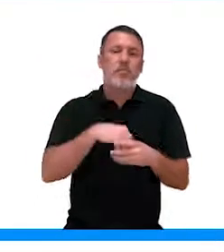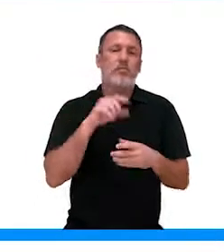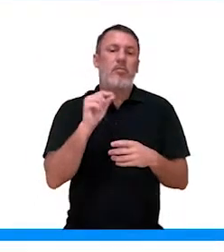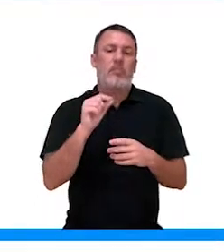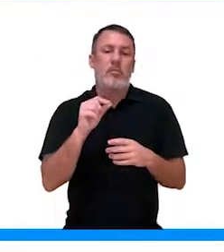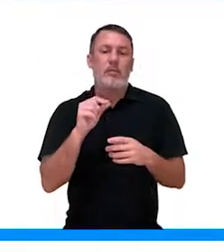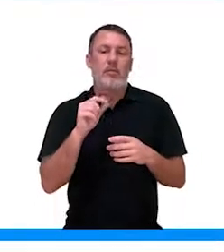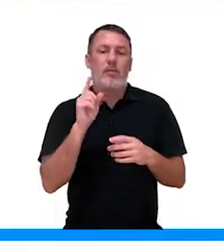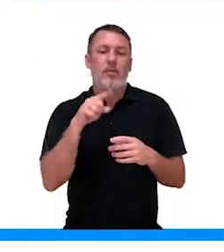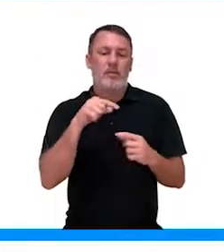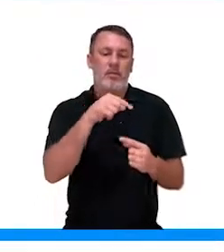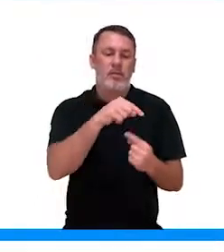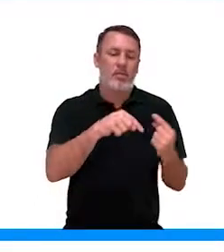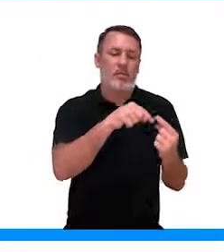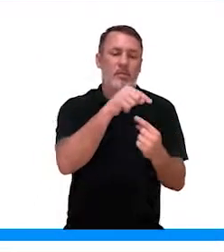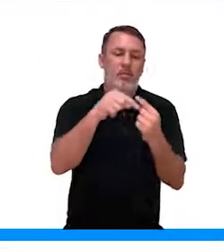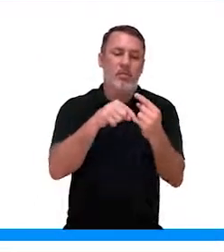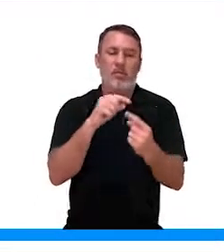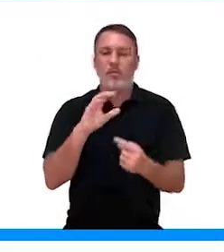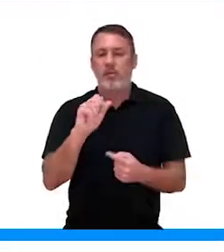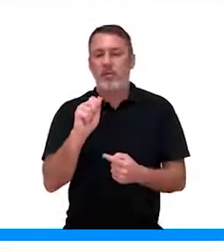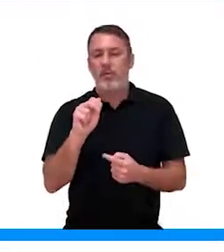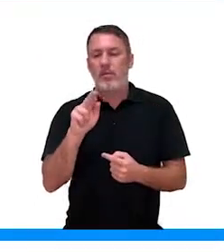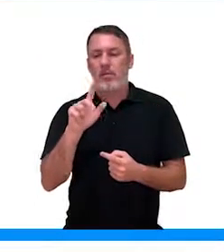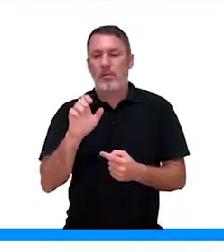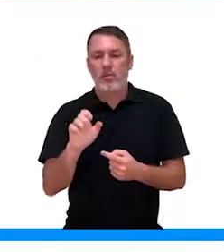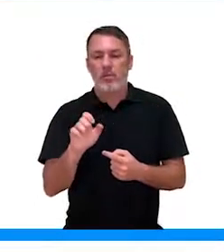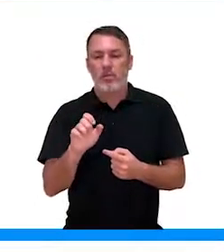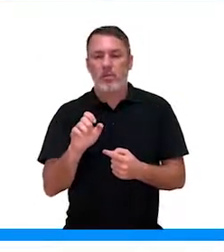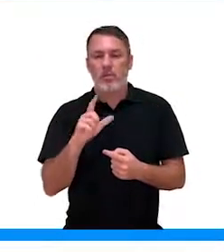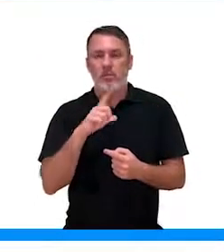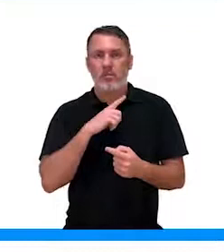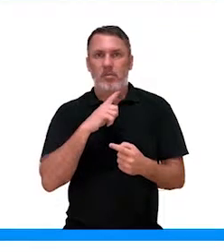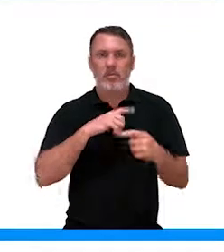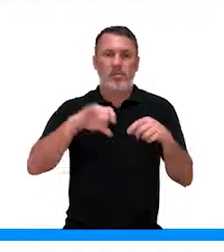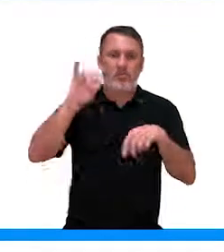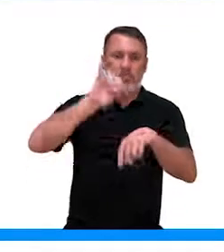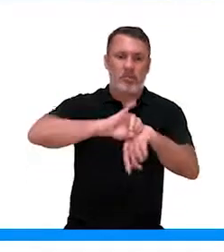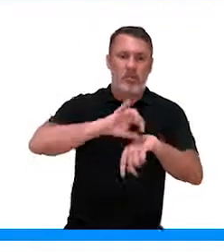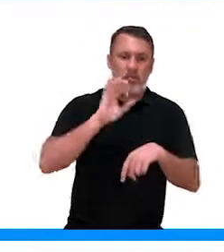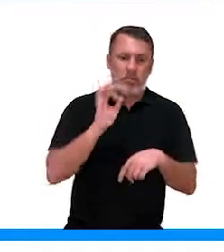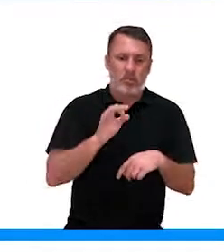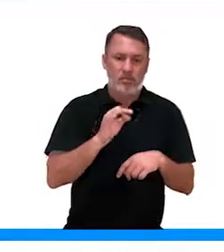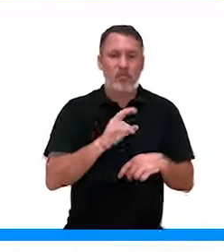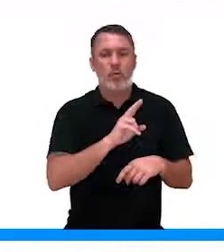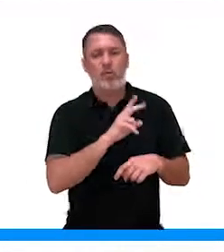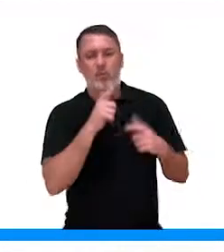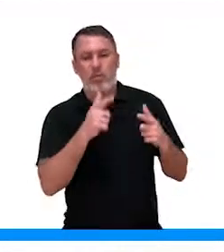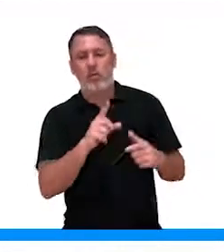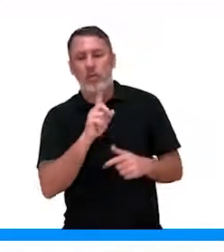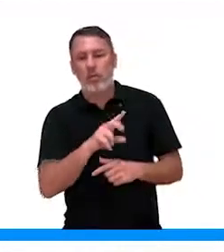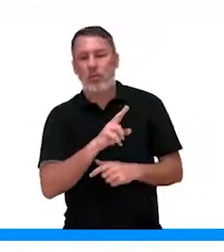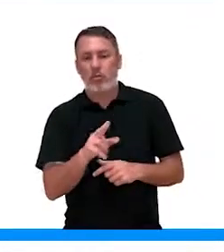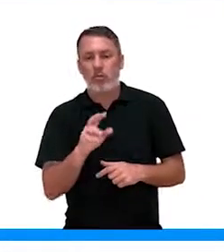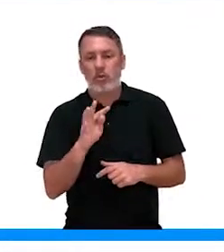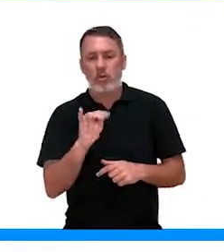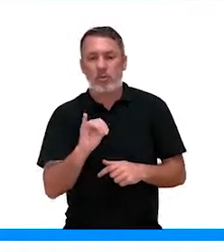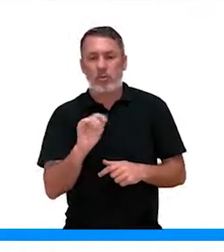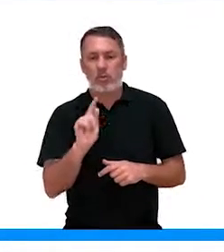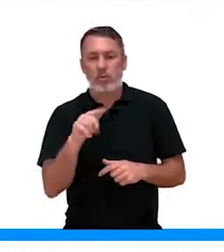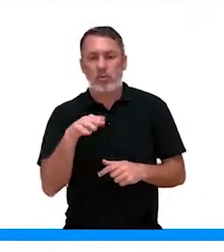lá naquelas, naquele tipo de caule, né? Que cresce em cima de uma extremidade. Então, isso a gente chama de